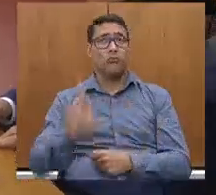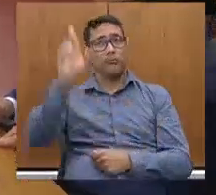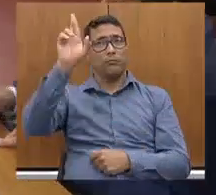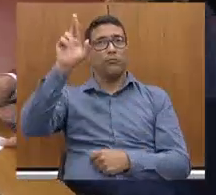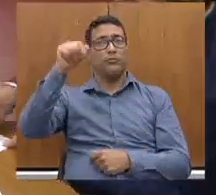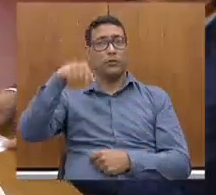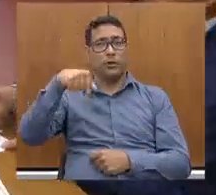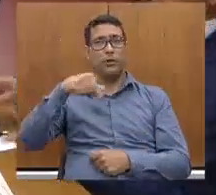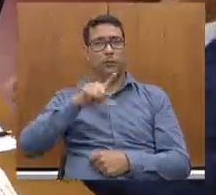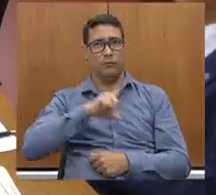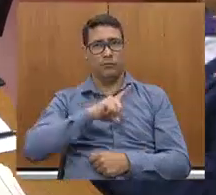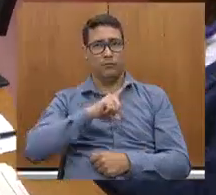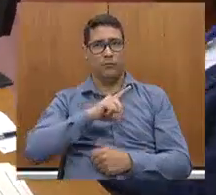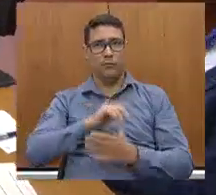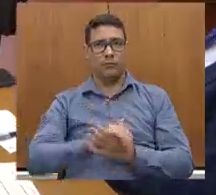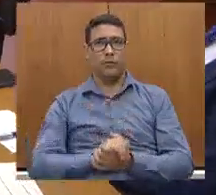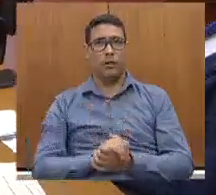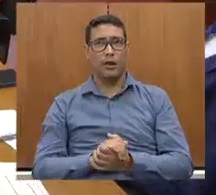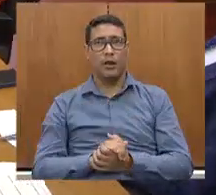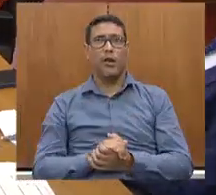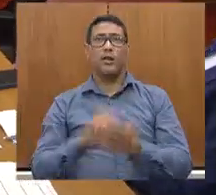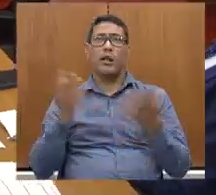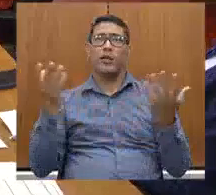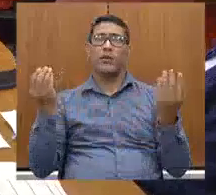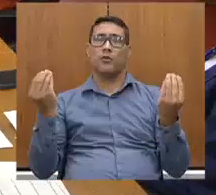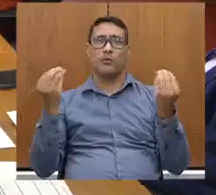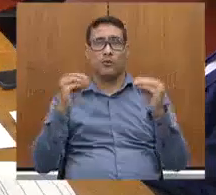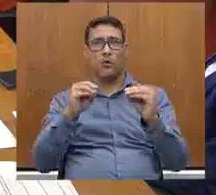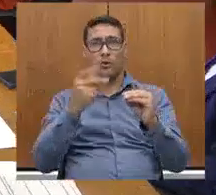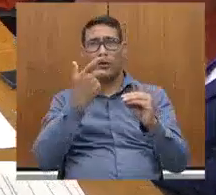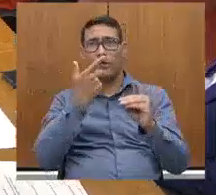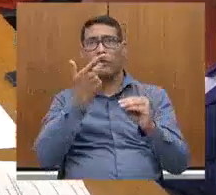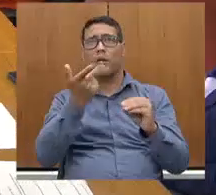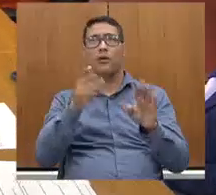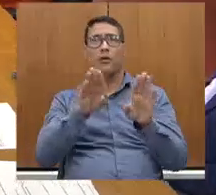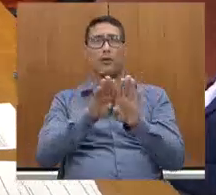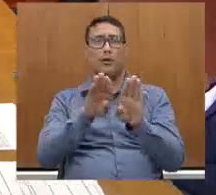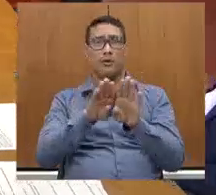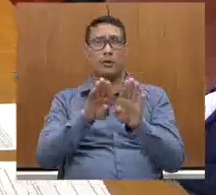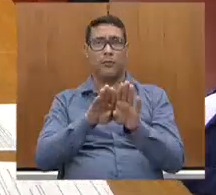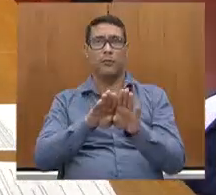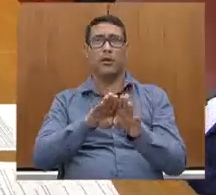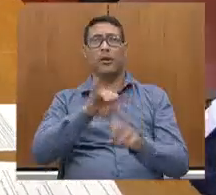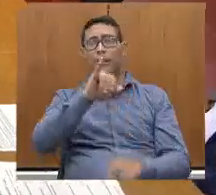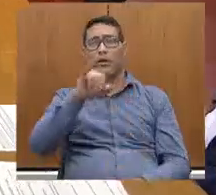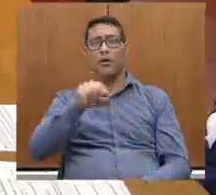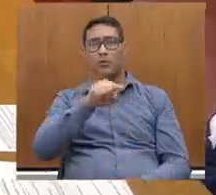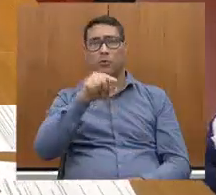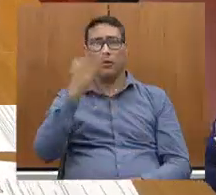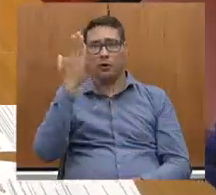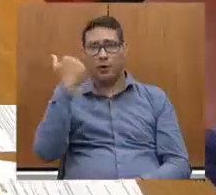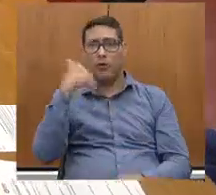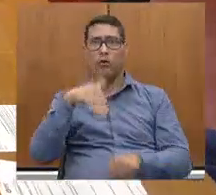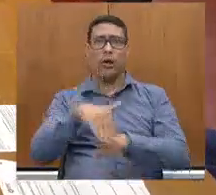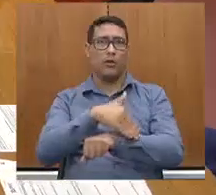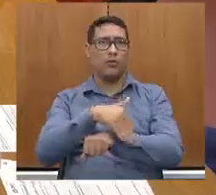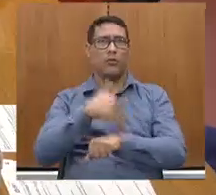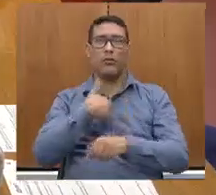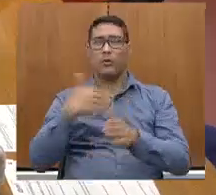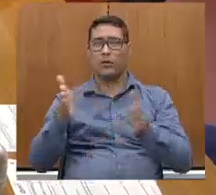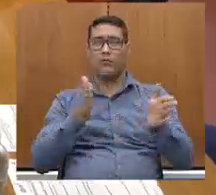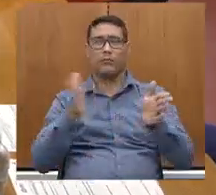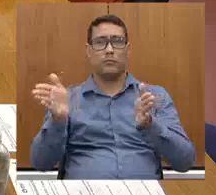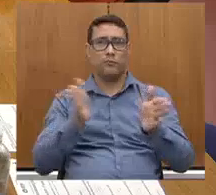Com relação às concessões, eu ainda quero deixar aqui uma fala, João, você sabe pelas estradas que eu ando, eu vou no